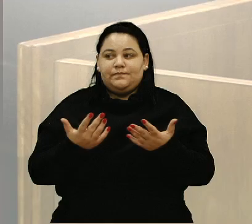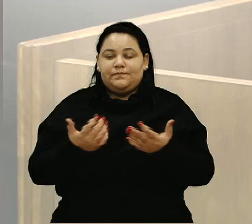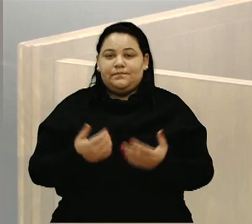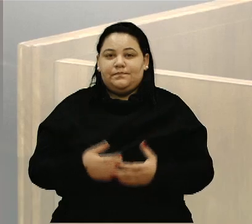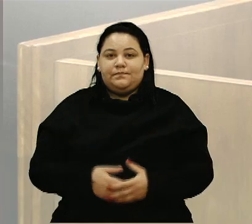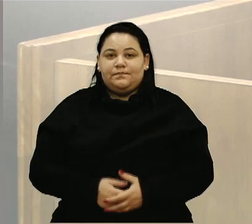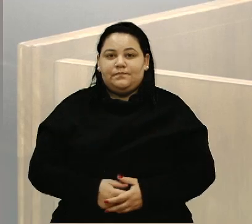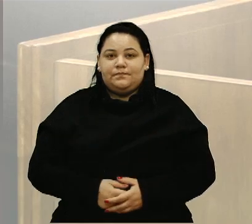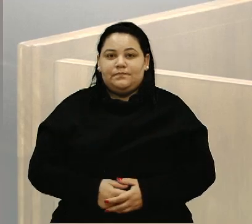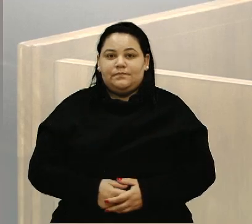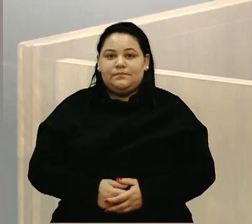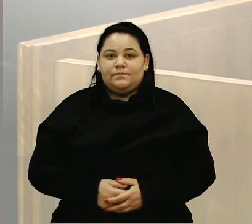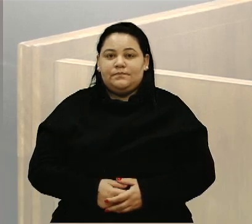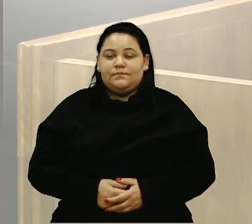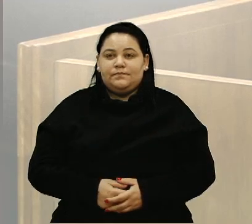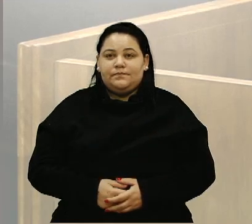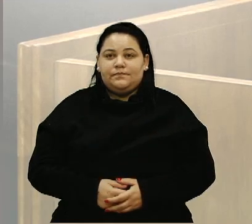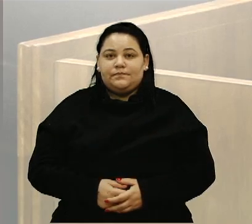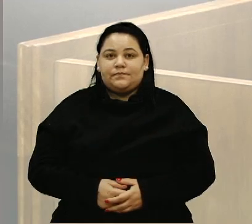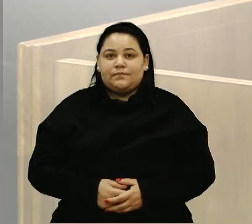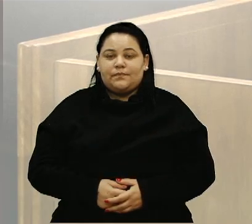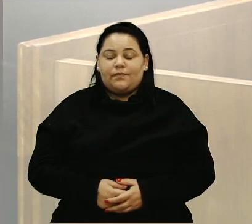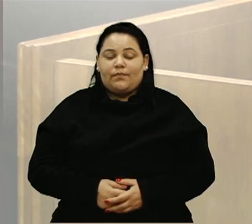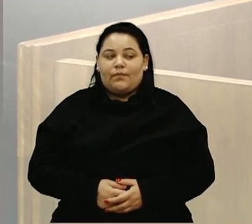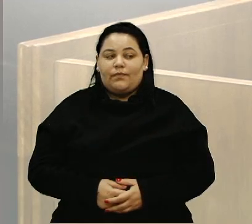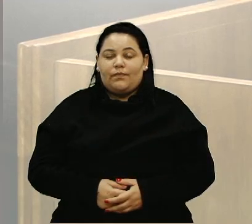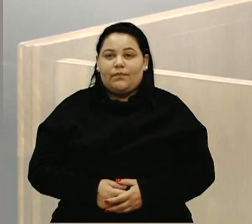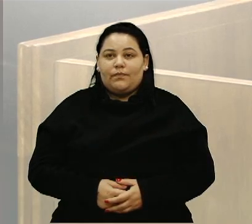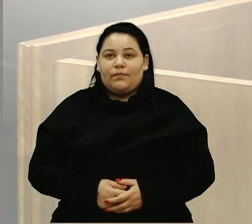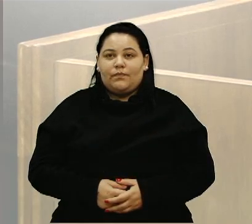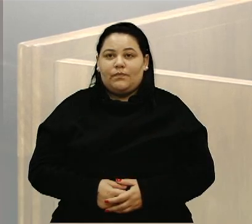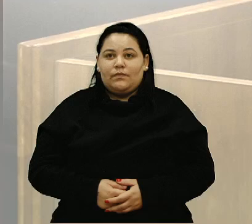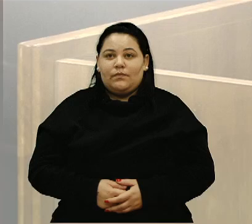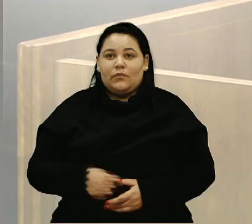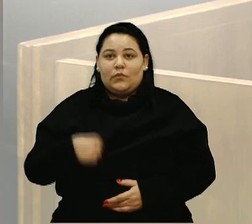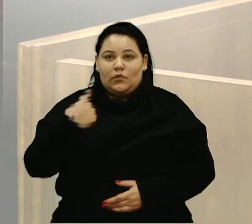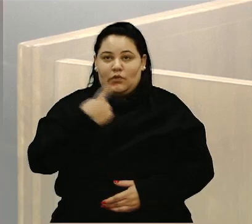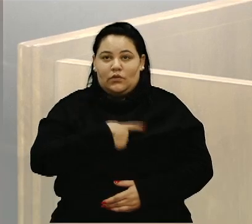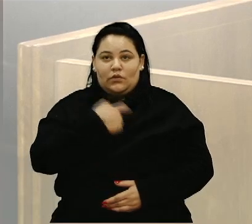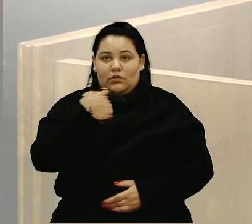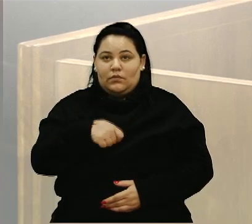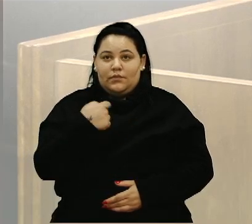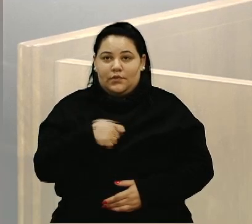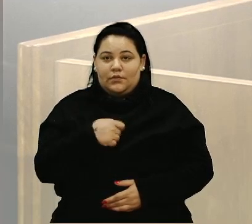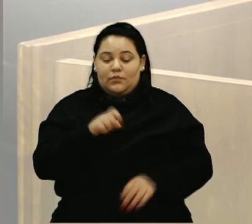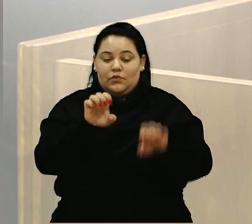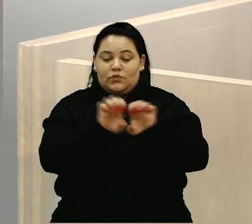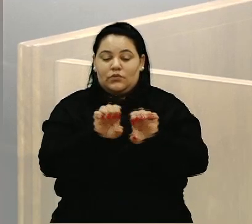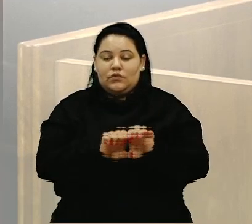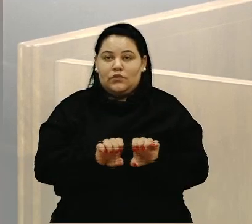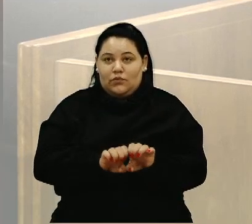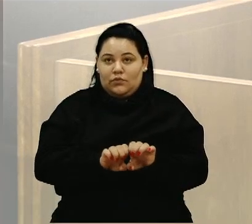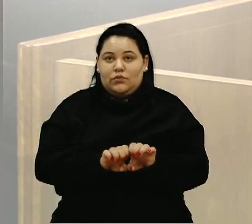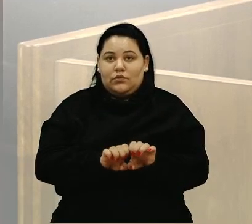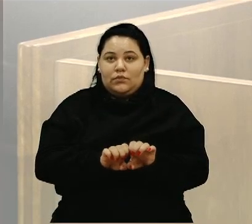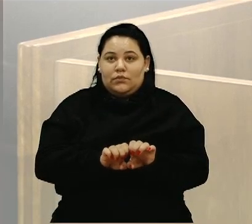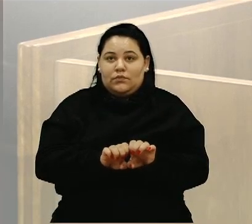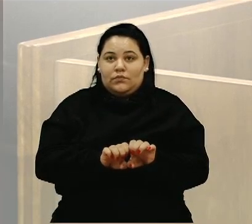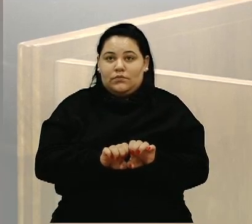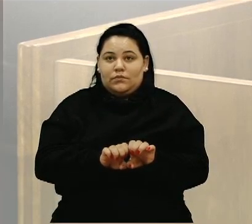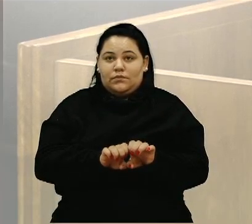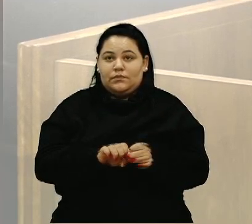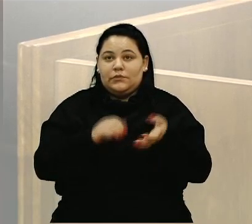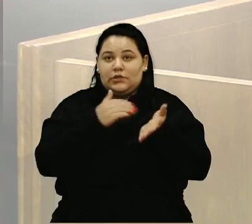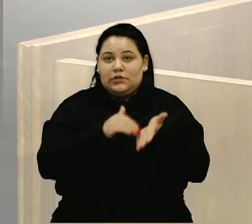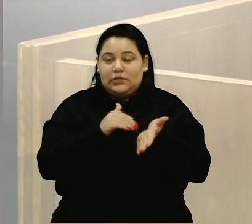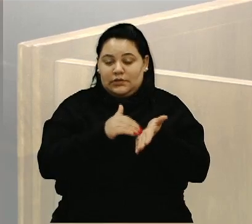Então, nós precisamos de estrutura para a Secretaria de Obras. O Solete mandou mensagem ontem, ele me